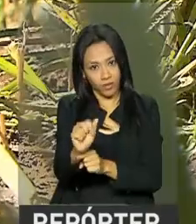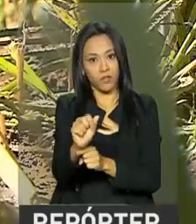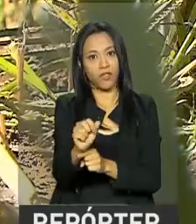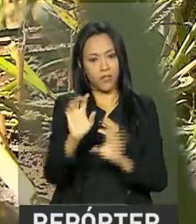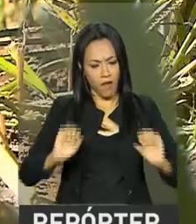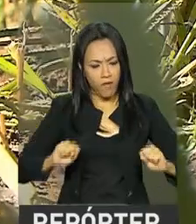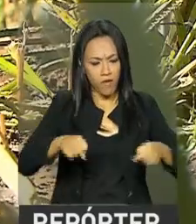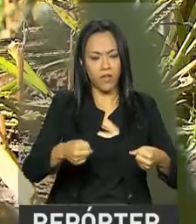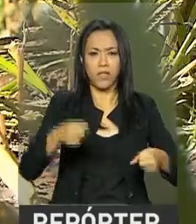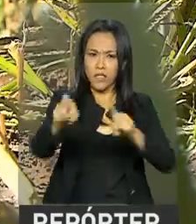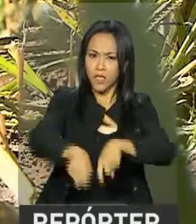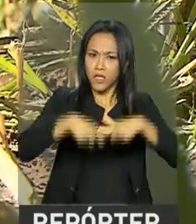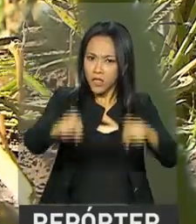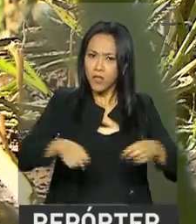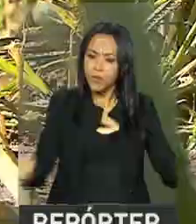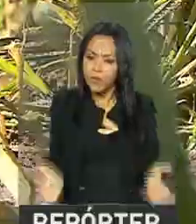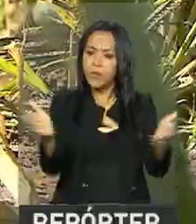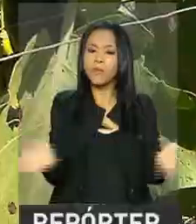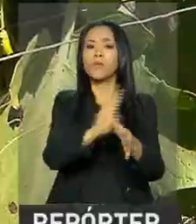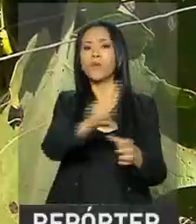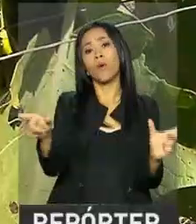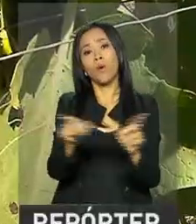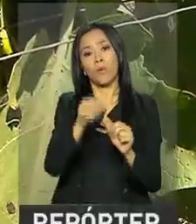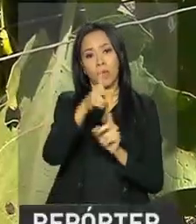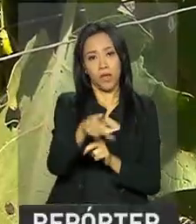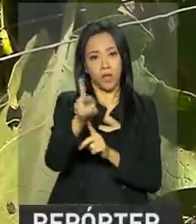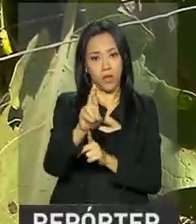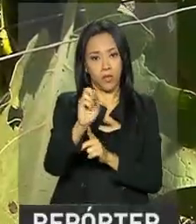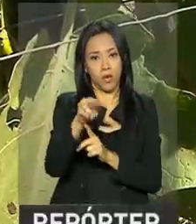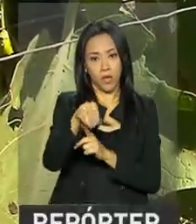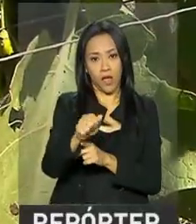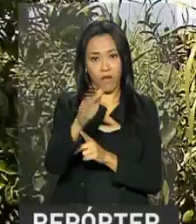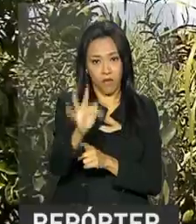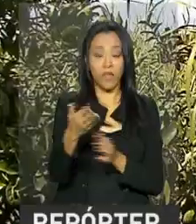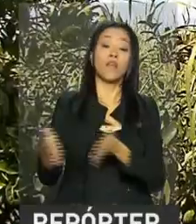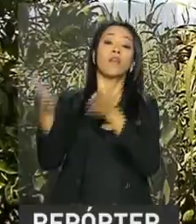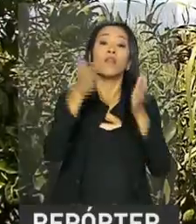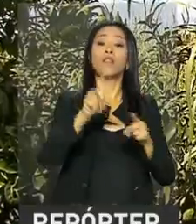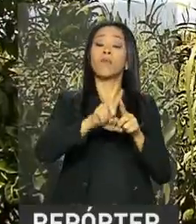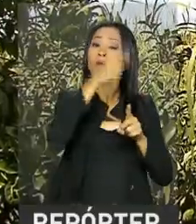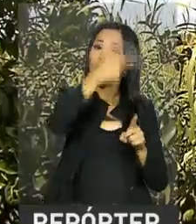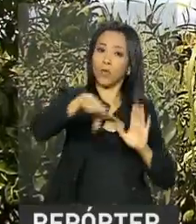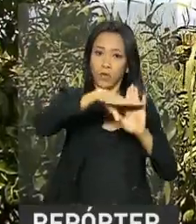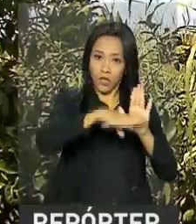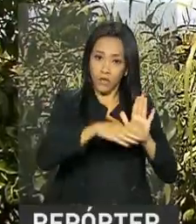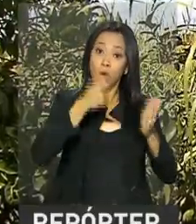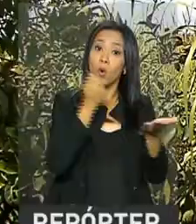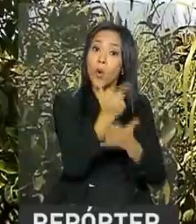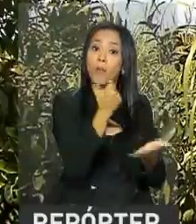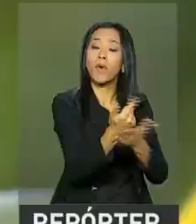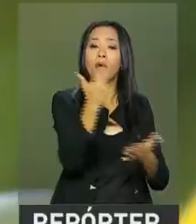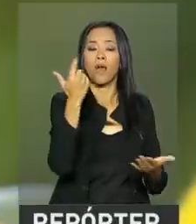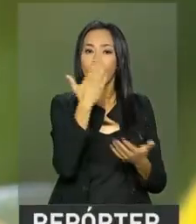de Fortalecimento da Agricultura Familiar, o PRONAF, e ao Programa de Aquisição de Alimentos, que permite a compra de alimentos